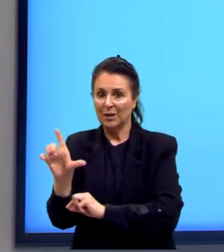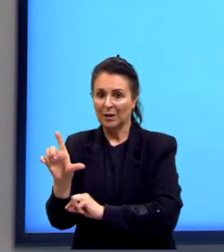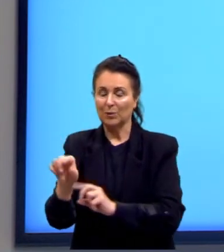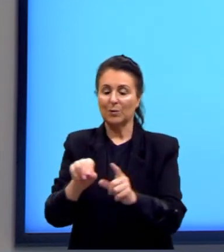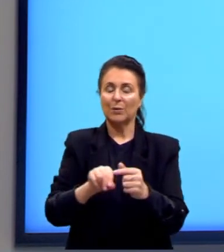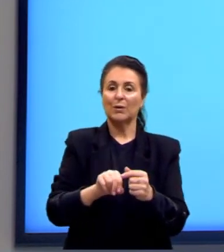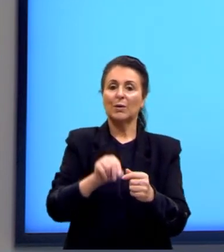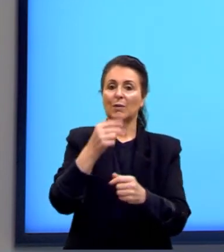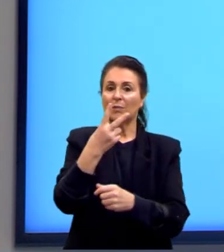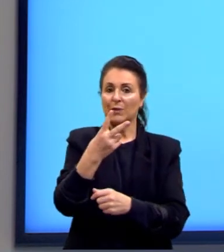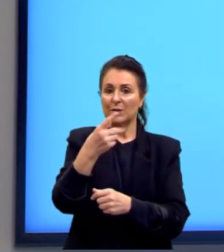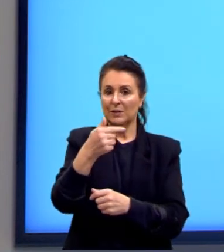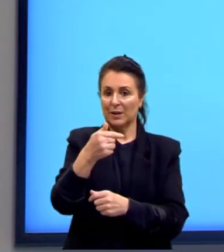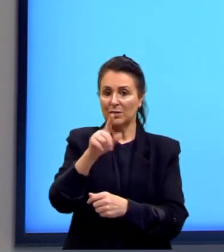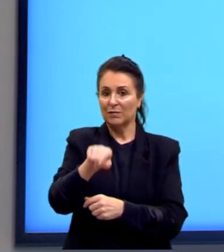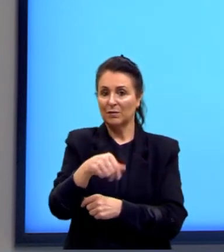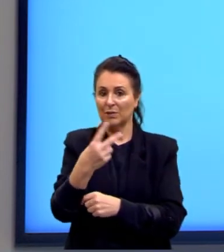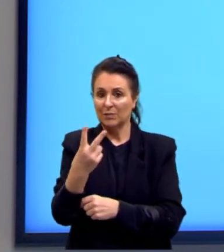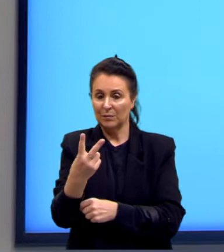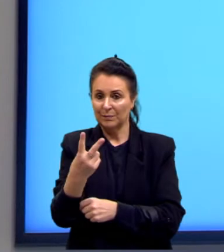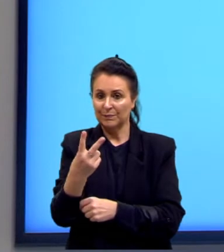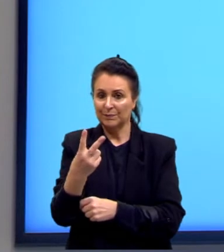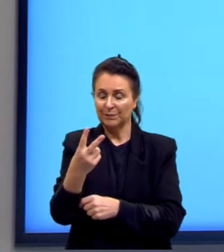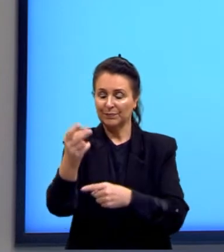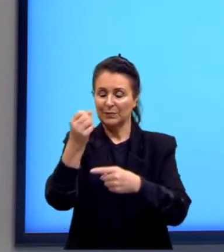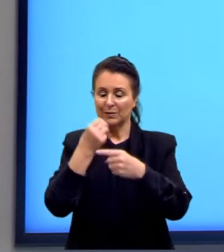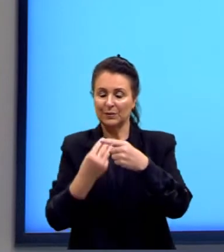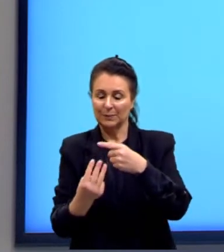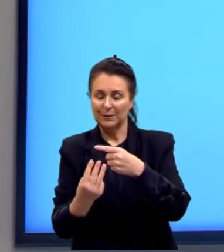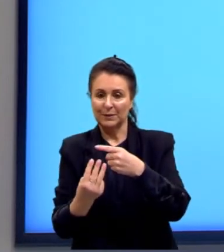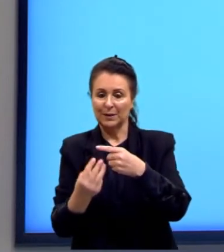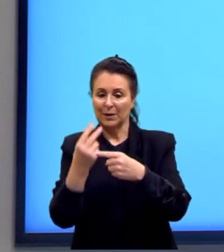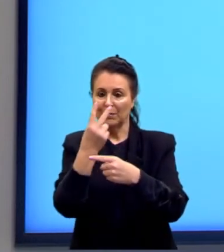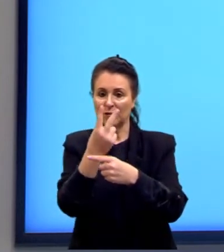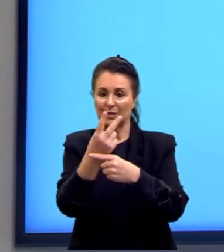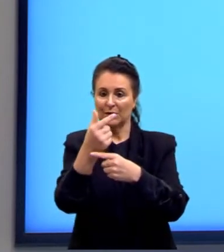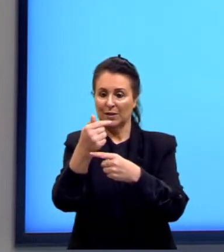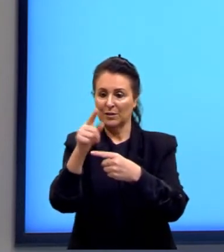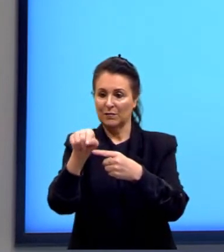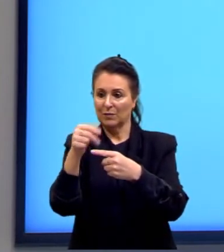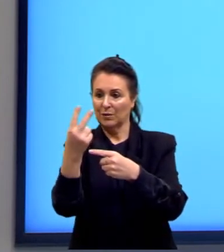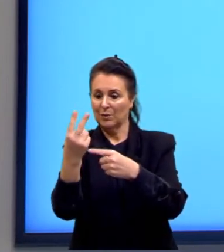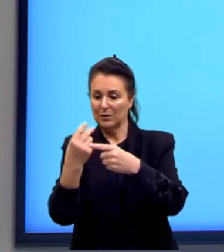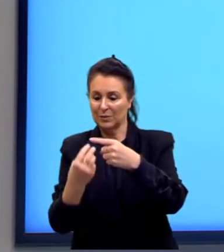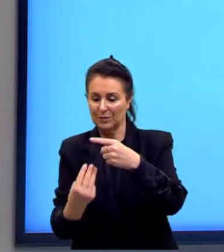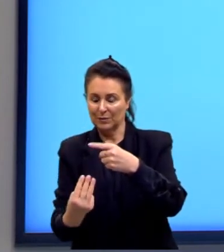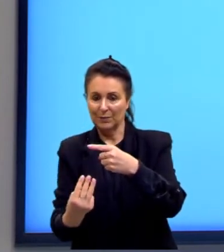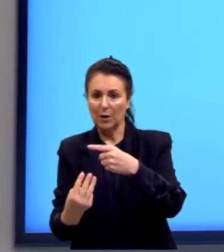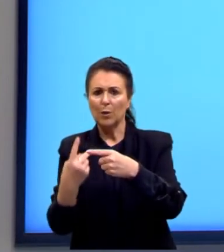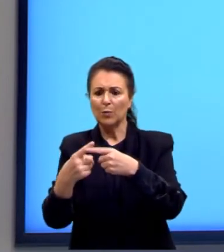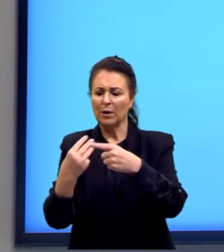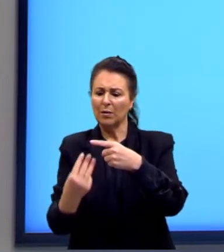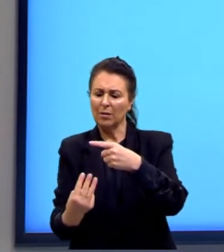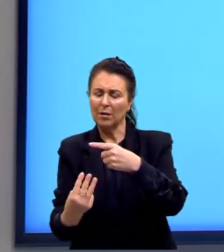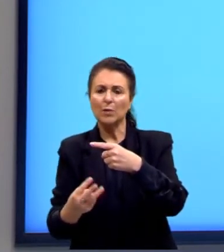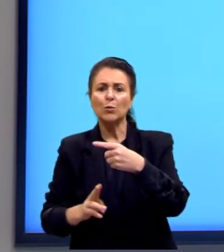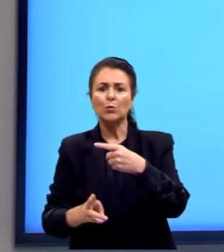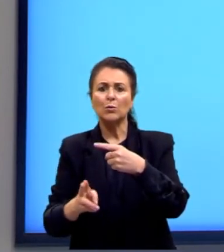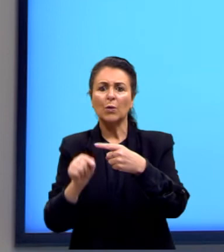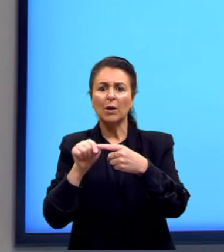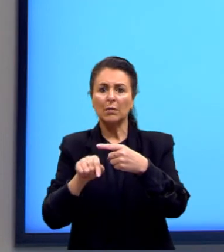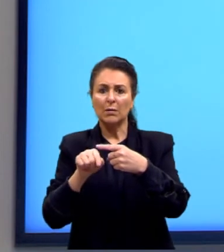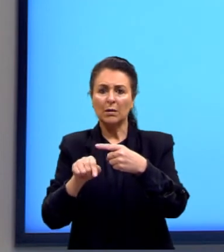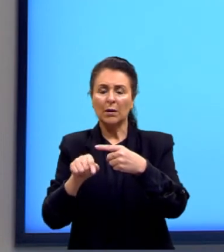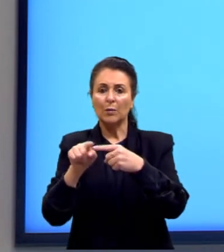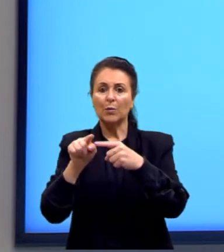27,2 sobre 3. Por que eu deixei o 3 no denominador? Porque aqui no